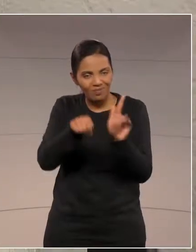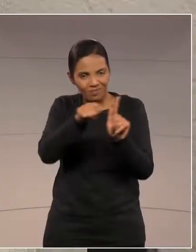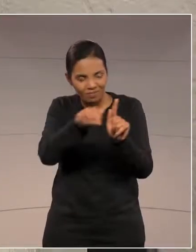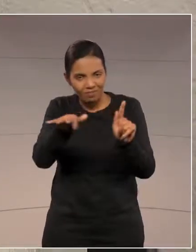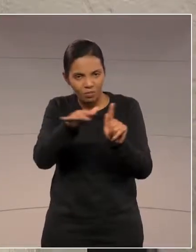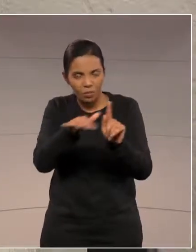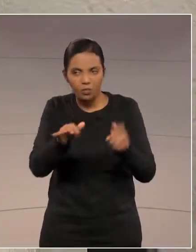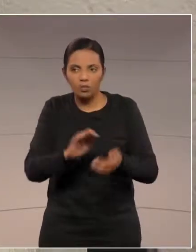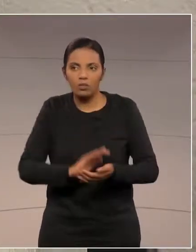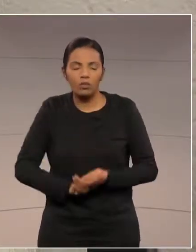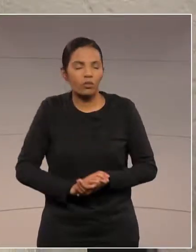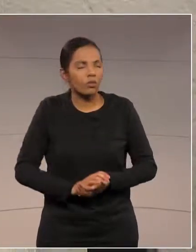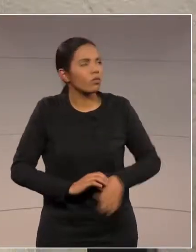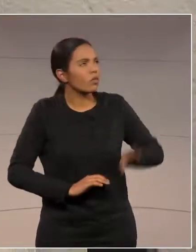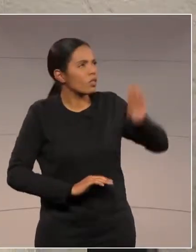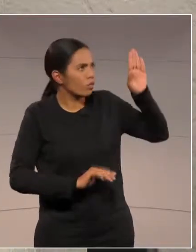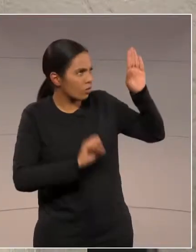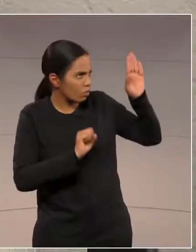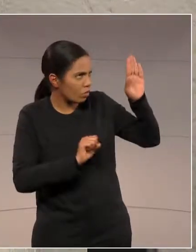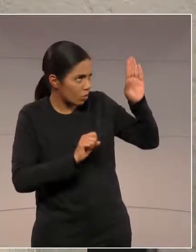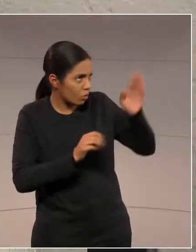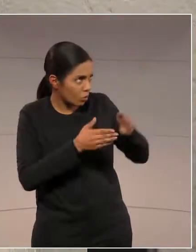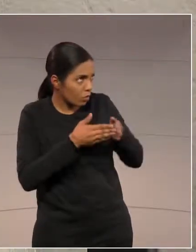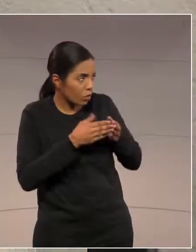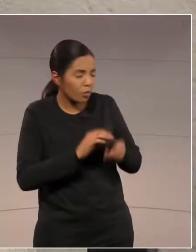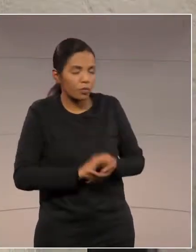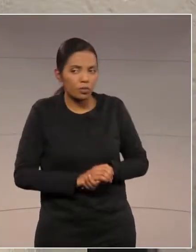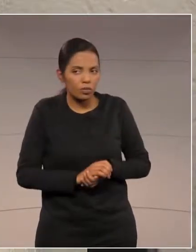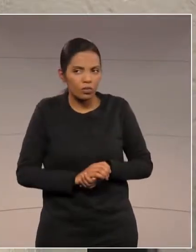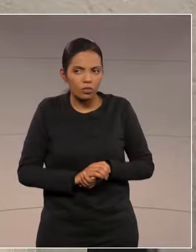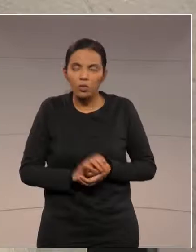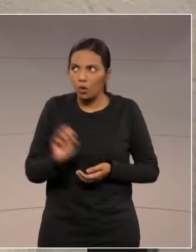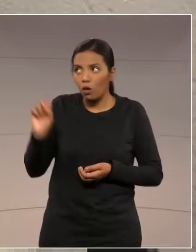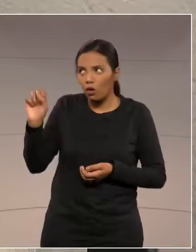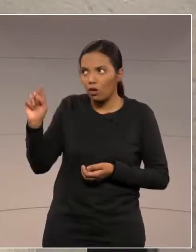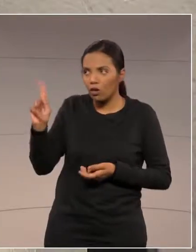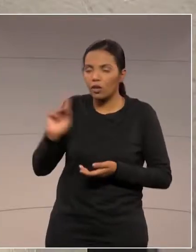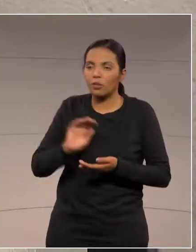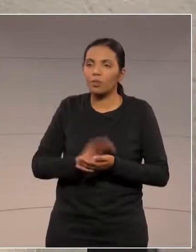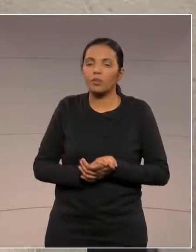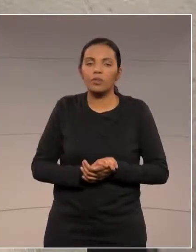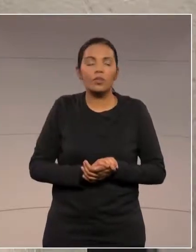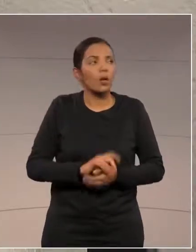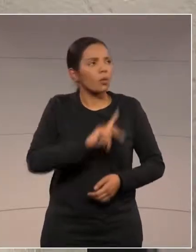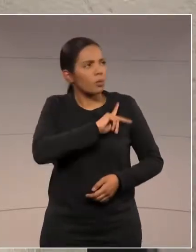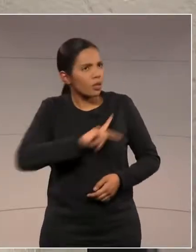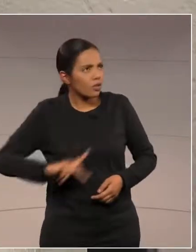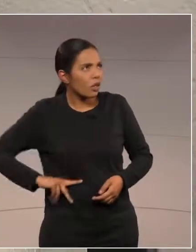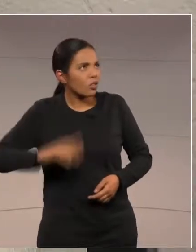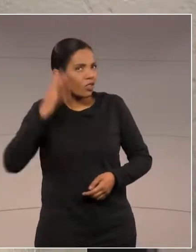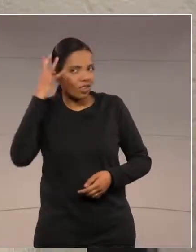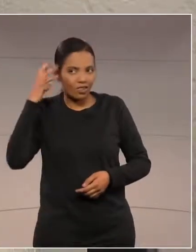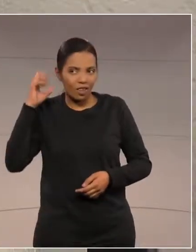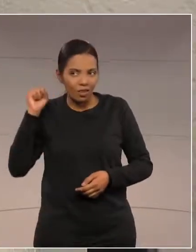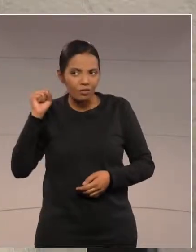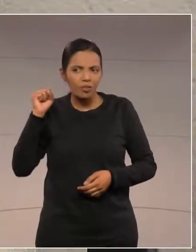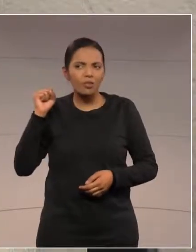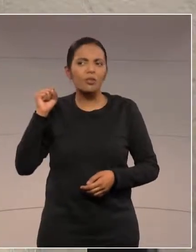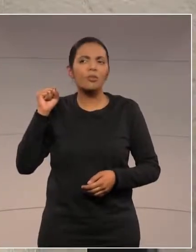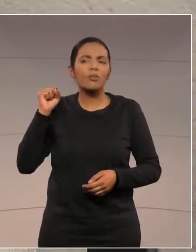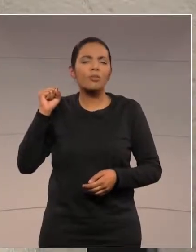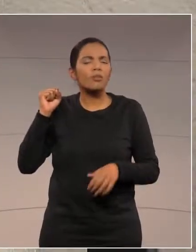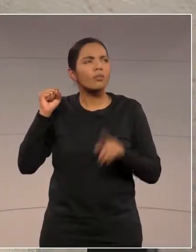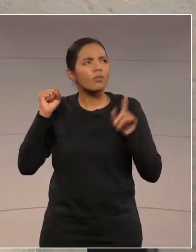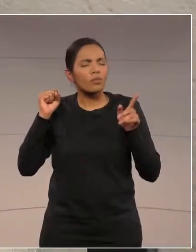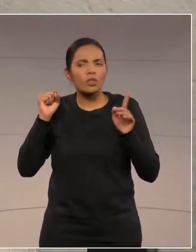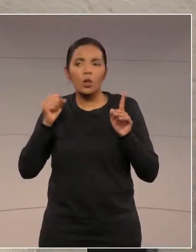Deputado, dá-lo uma parte na sequência, por favor. Ok. Presidente Traiano, que, aliás, hoje eu